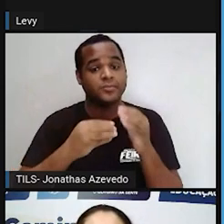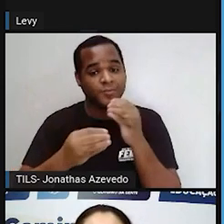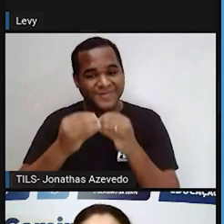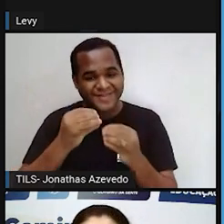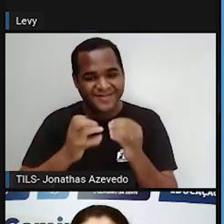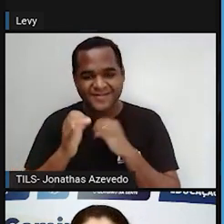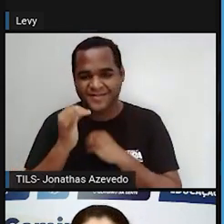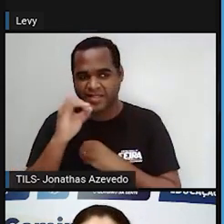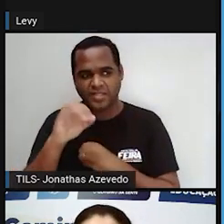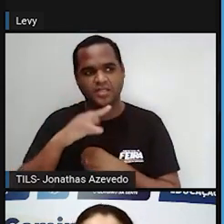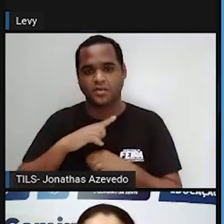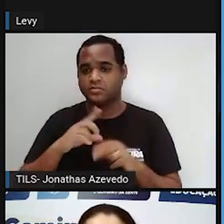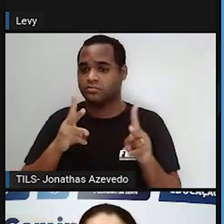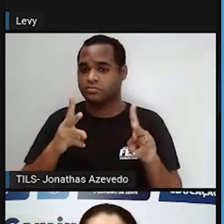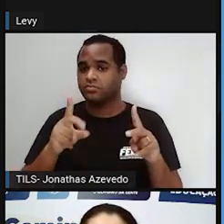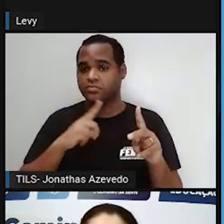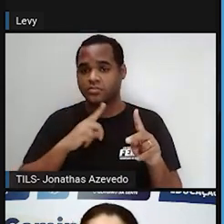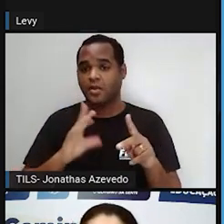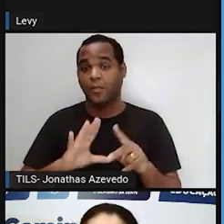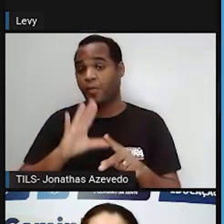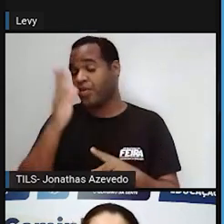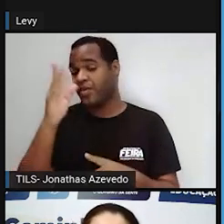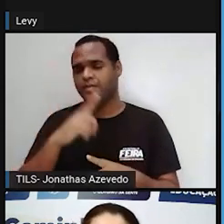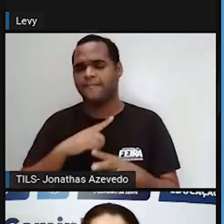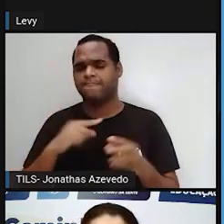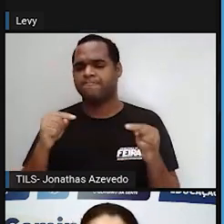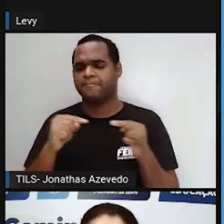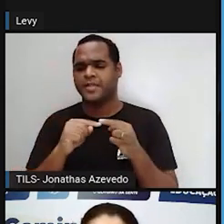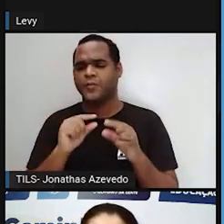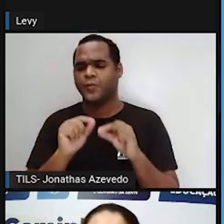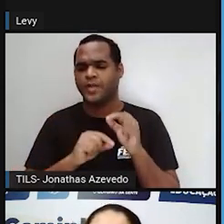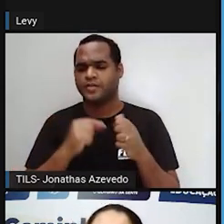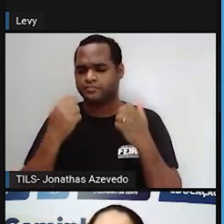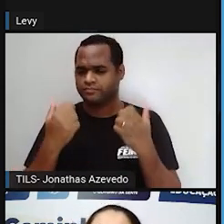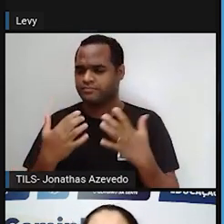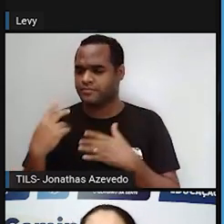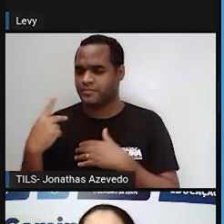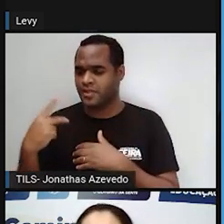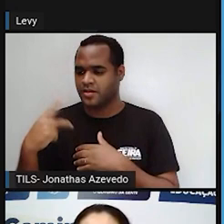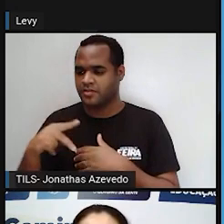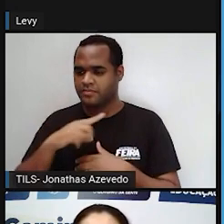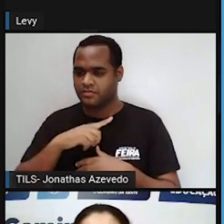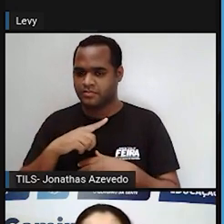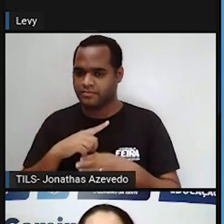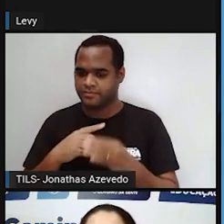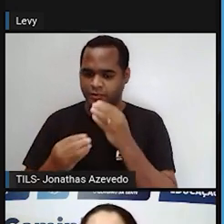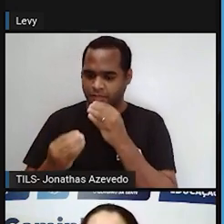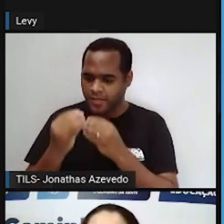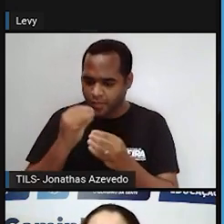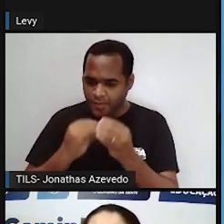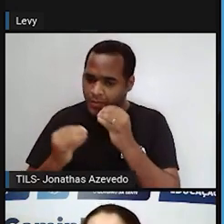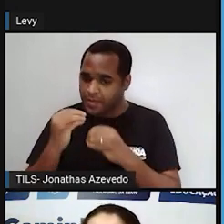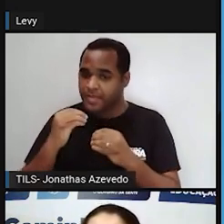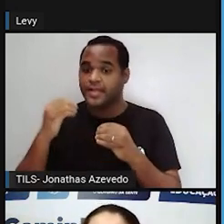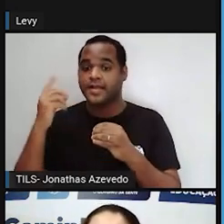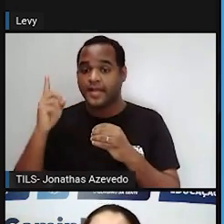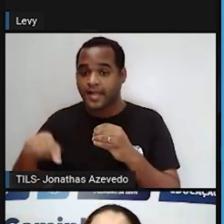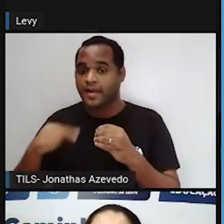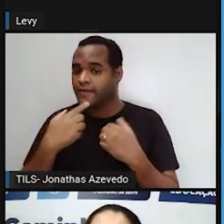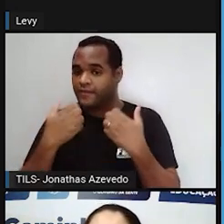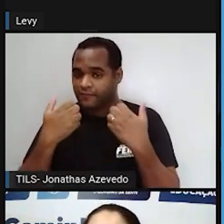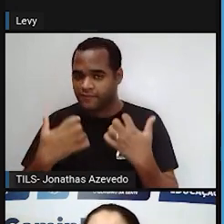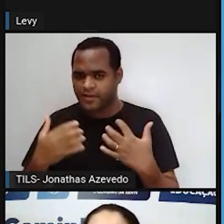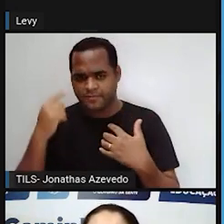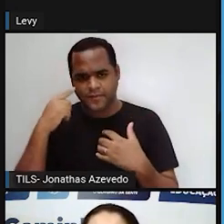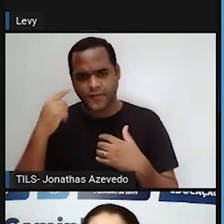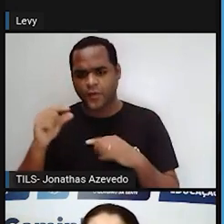nesses ambientes. Isso quer dizer que um organismo, ele vai se alimentando do outro. Mas uma cadeia alimentar, ela tem